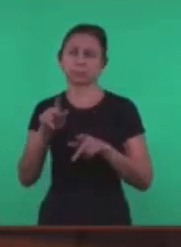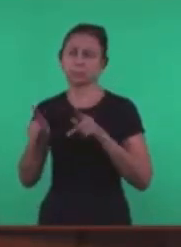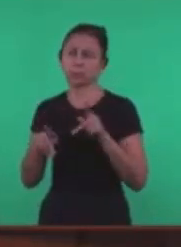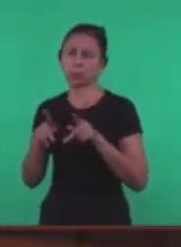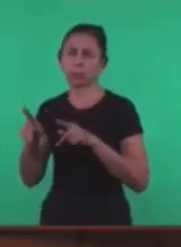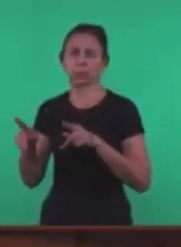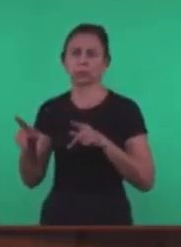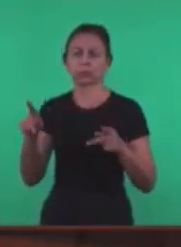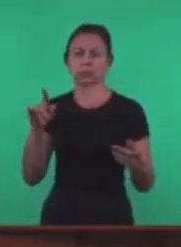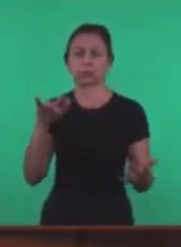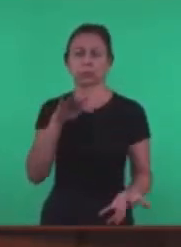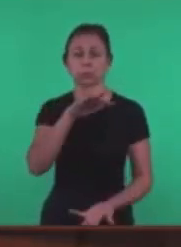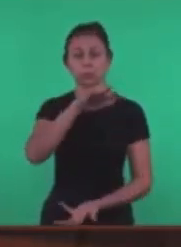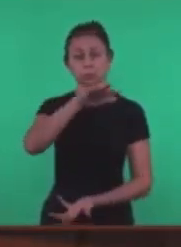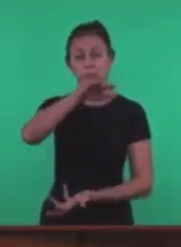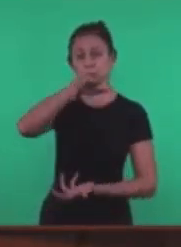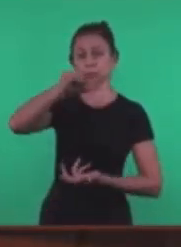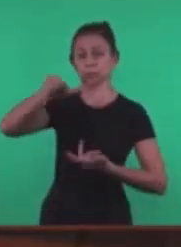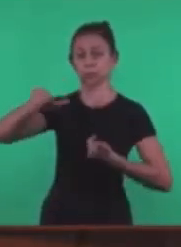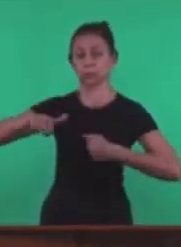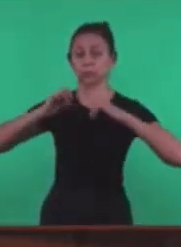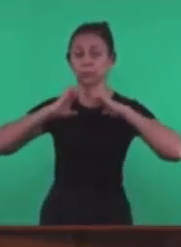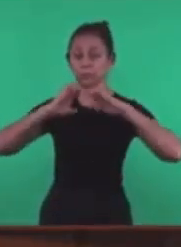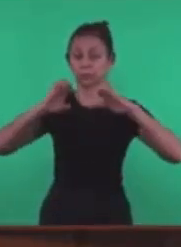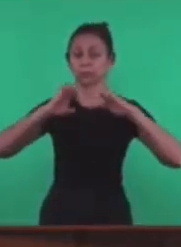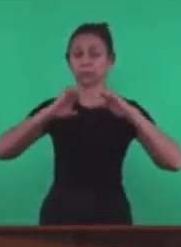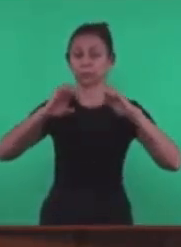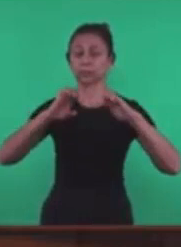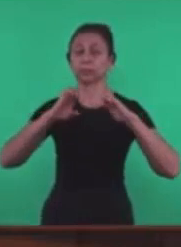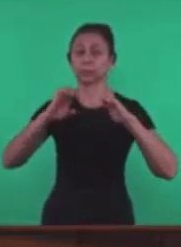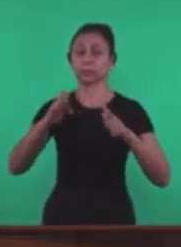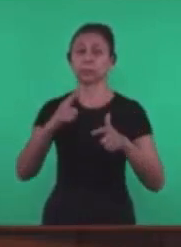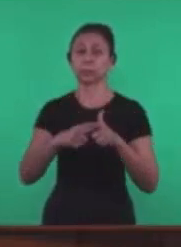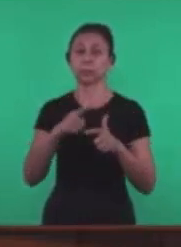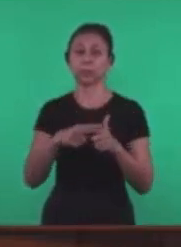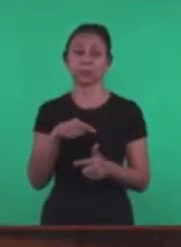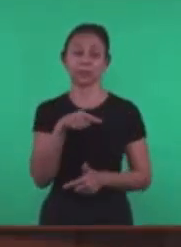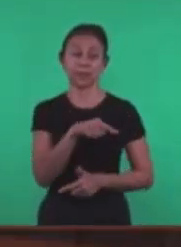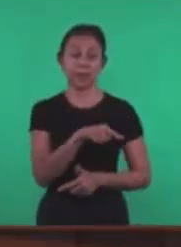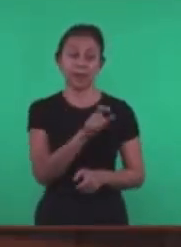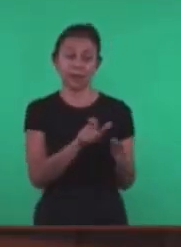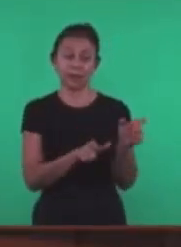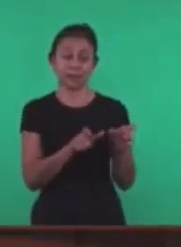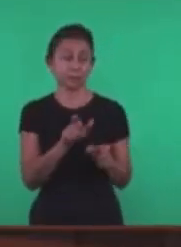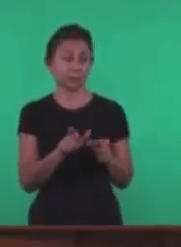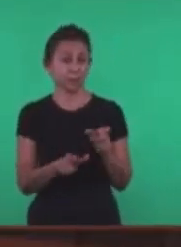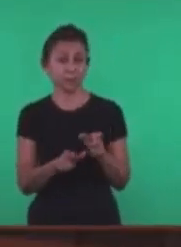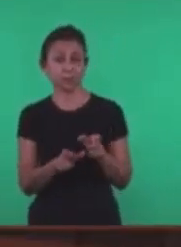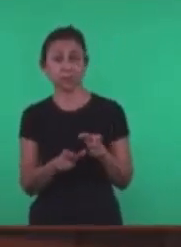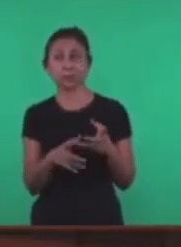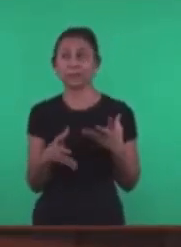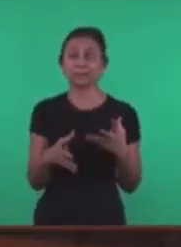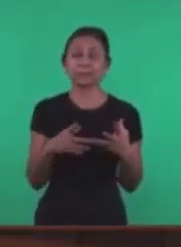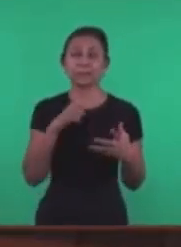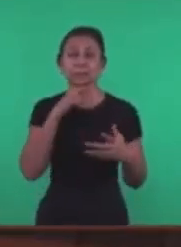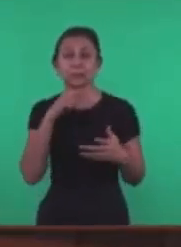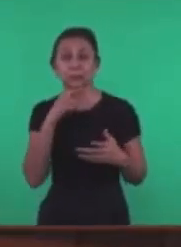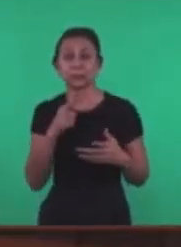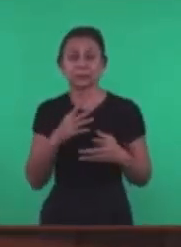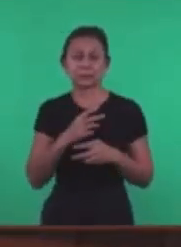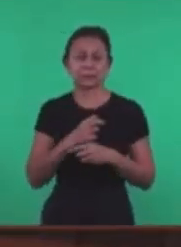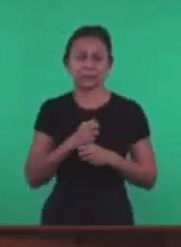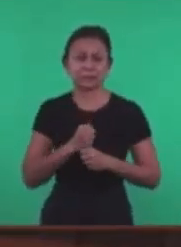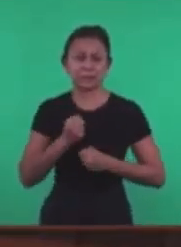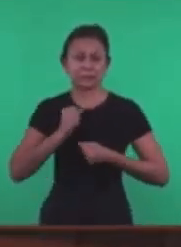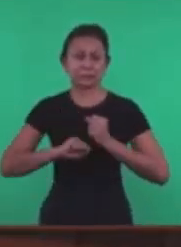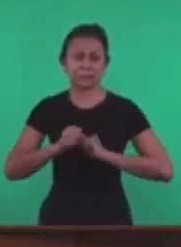Dando voltas Buscando alguma coisa Para se agarrar E